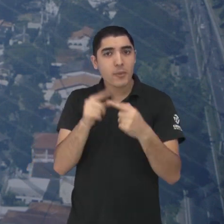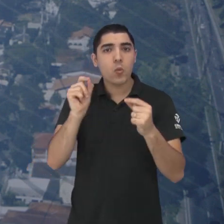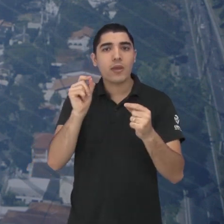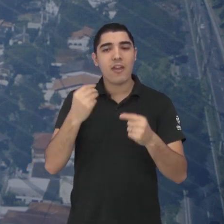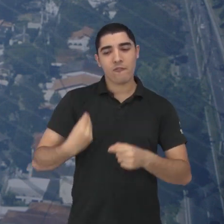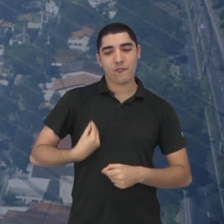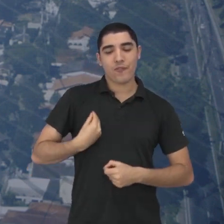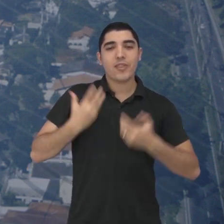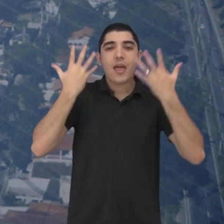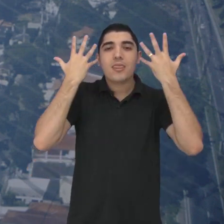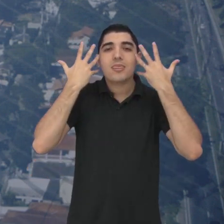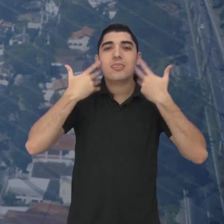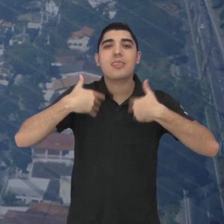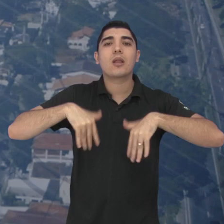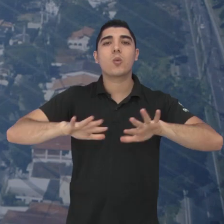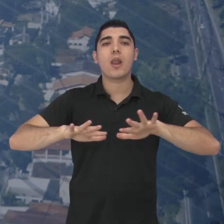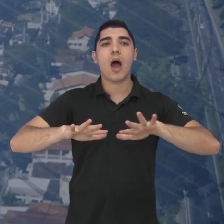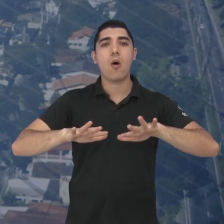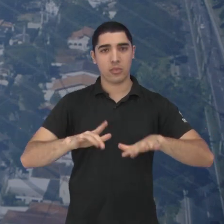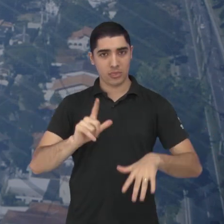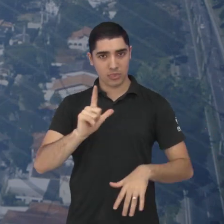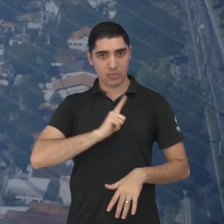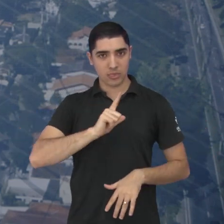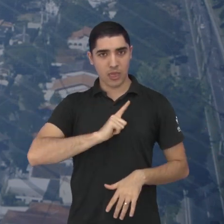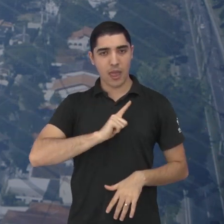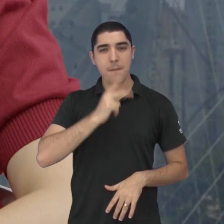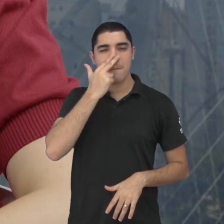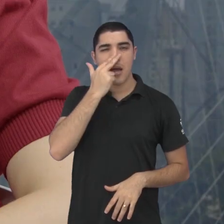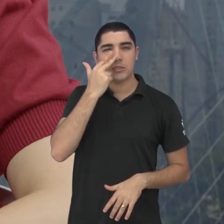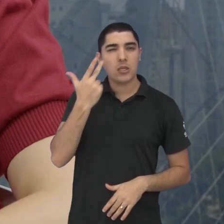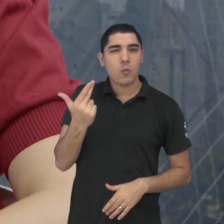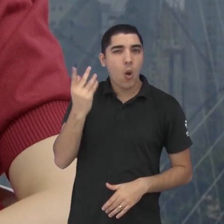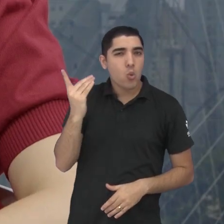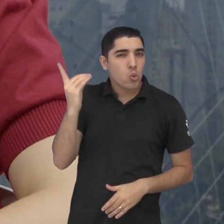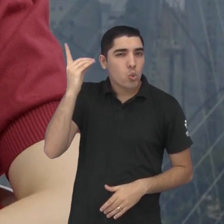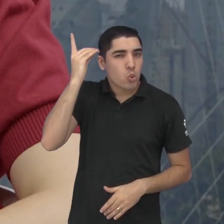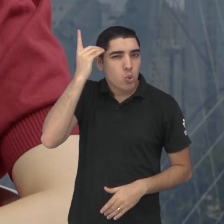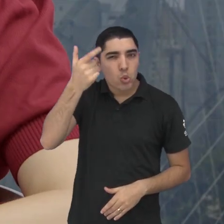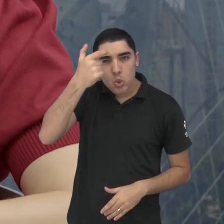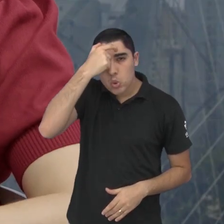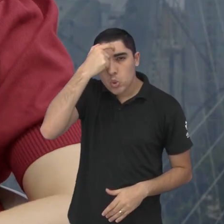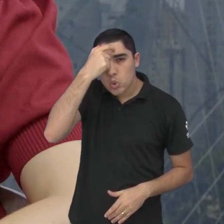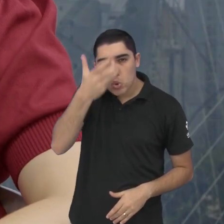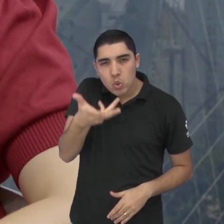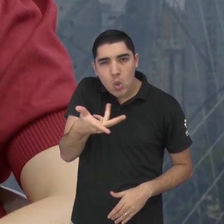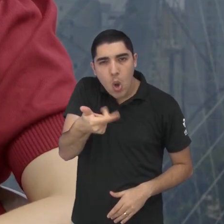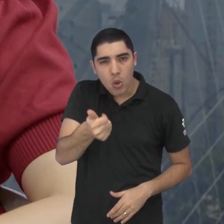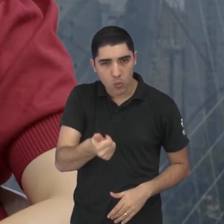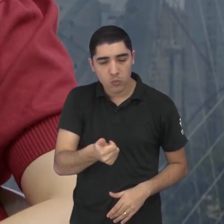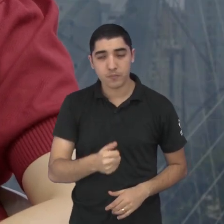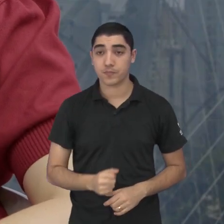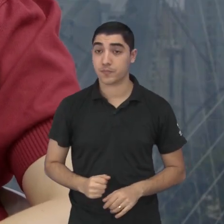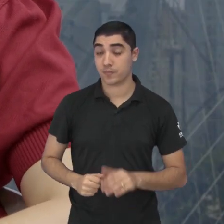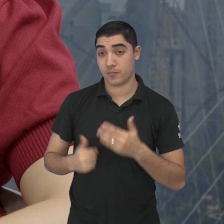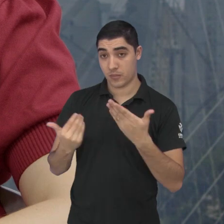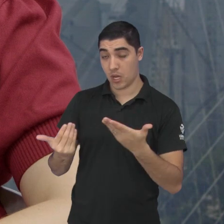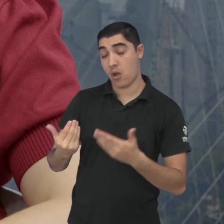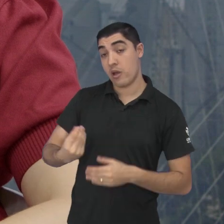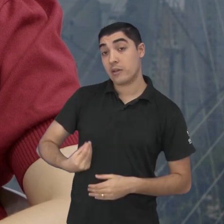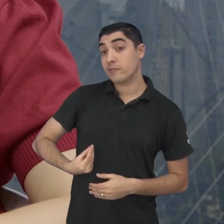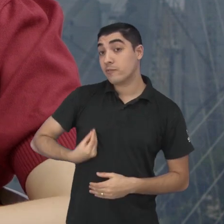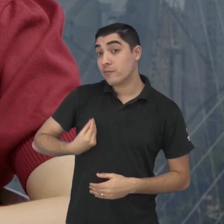mãe e pai, tem esse dom? Não. Então, quando a gente fala em natural, né,